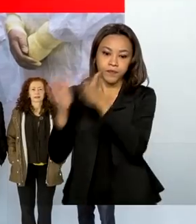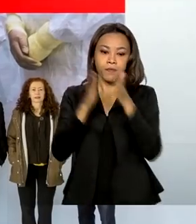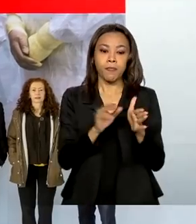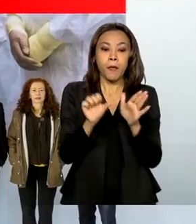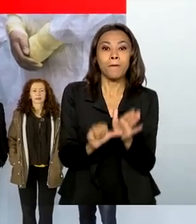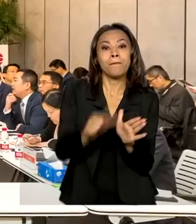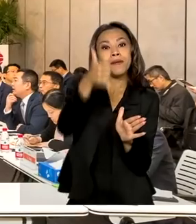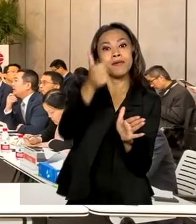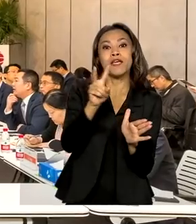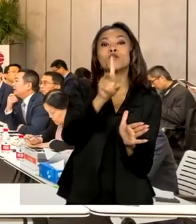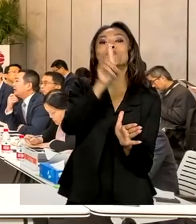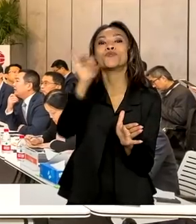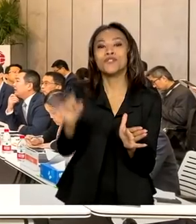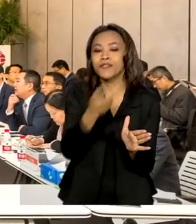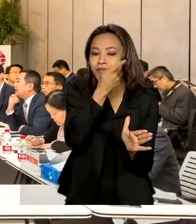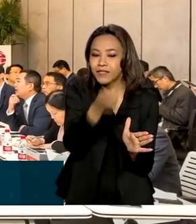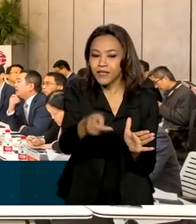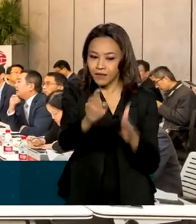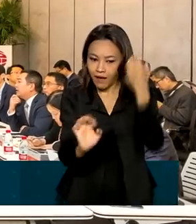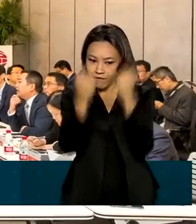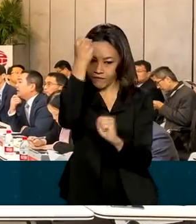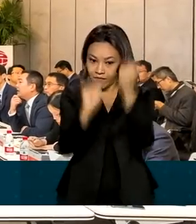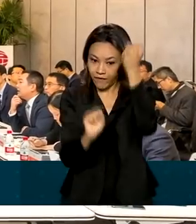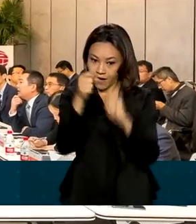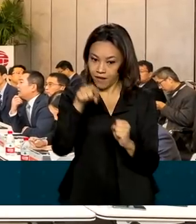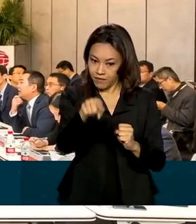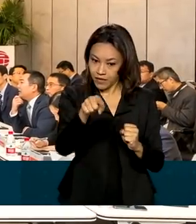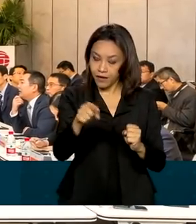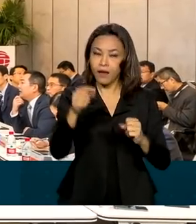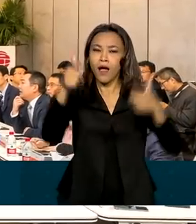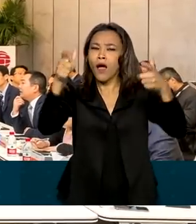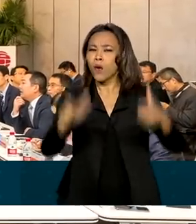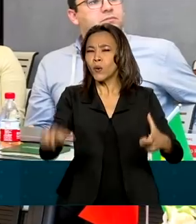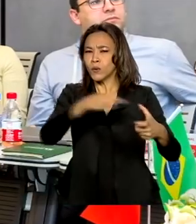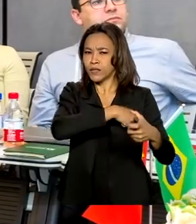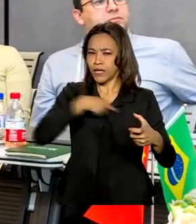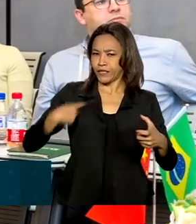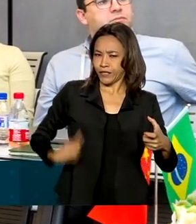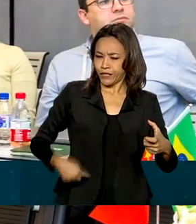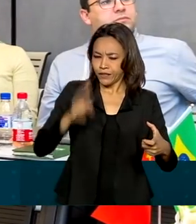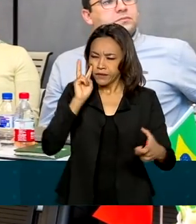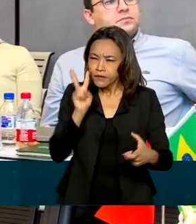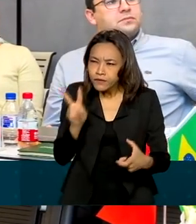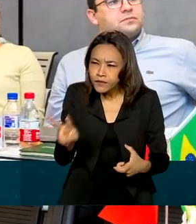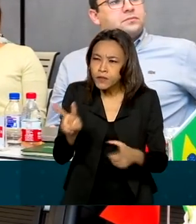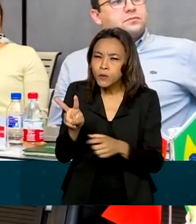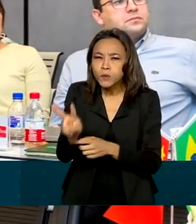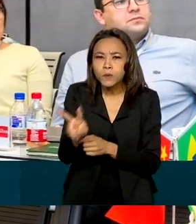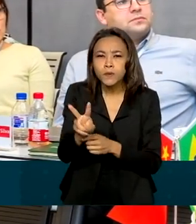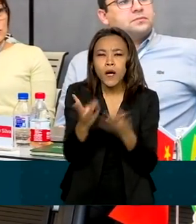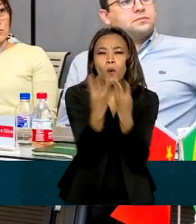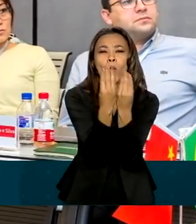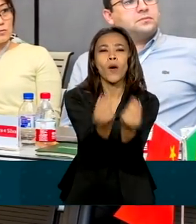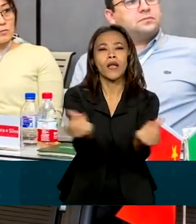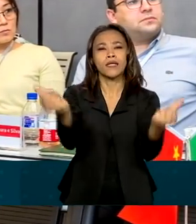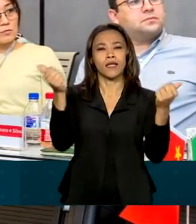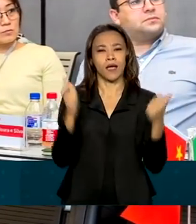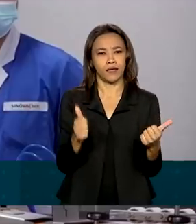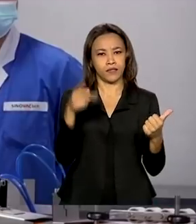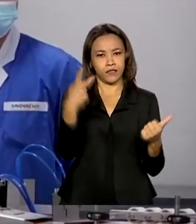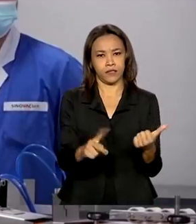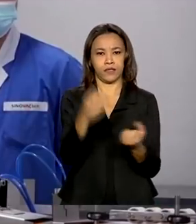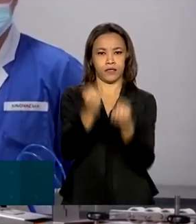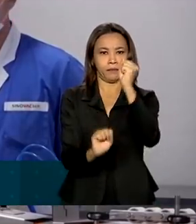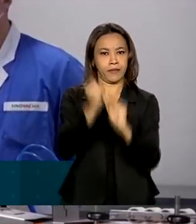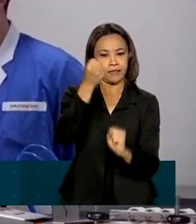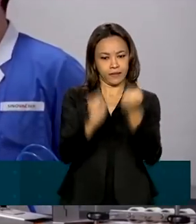à fábrica da Sinovac em Pequim, na China, os técnicos da Anvisa inspecionaram os pontos do sistema de qualidade da farmacêutica.